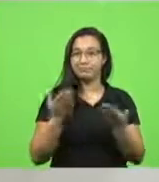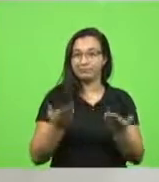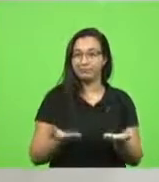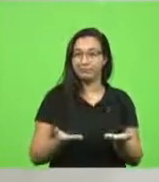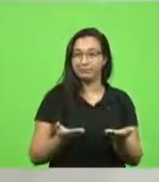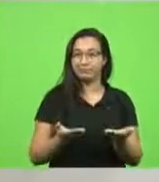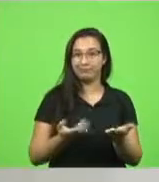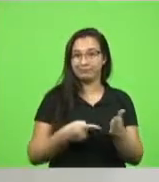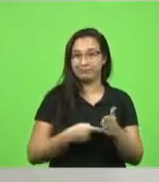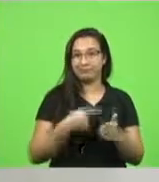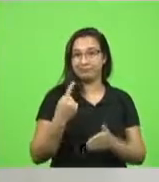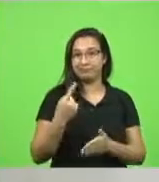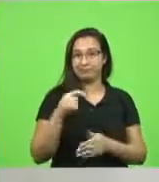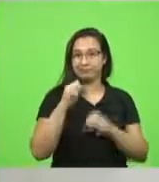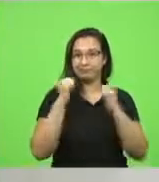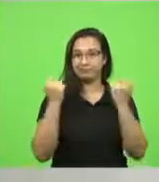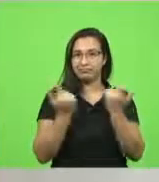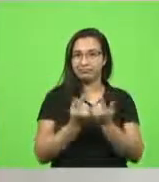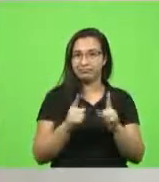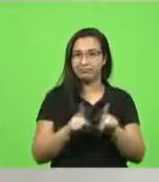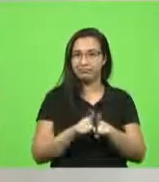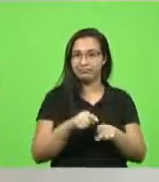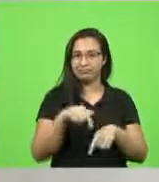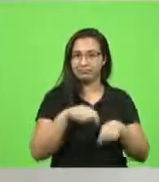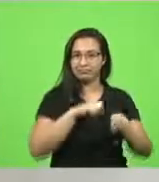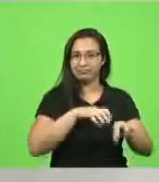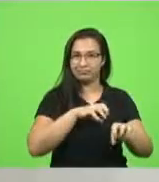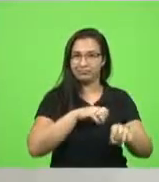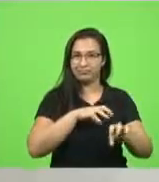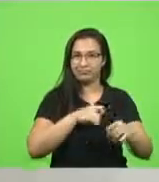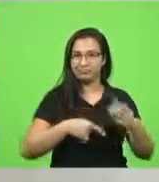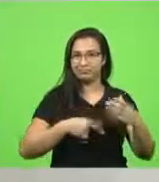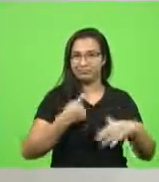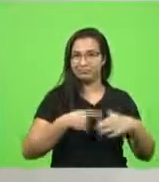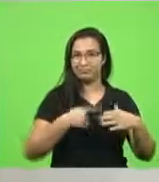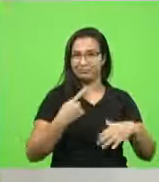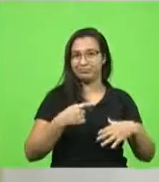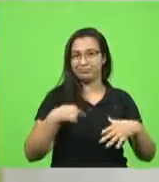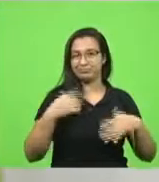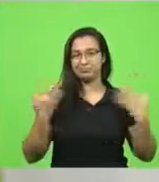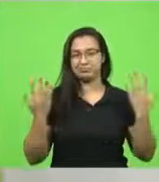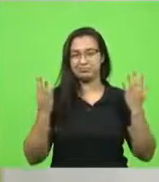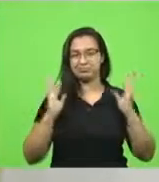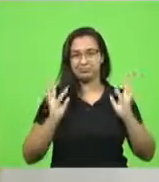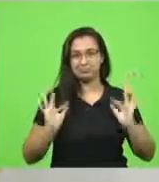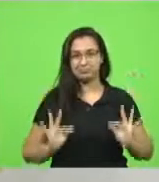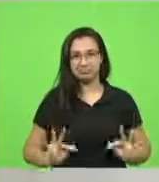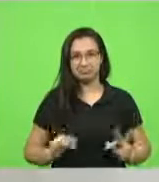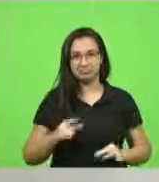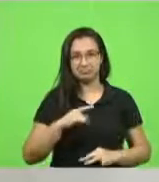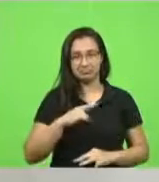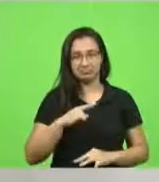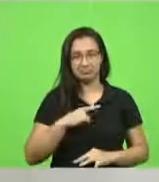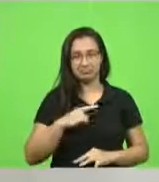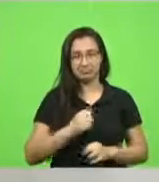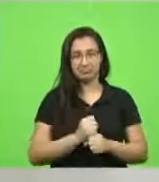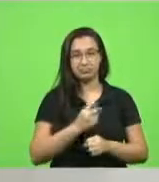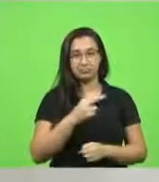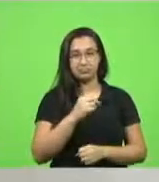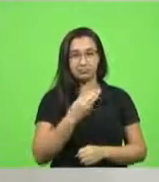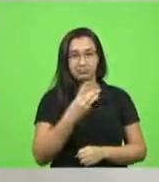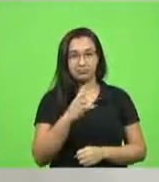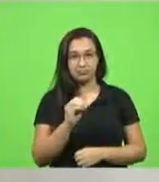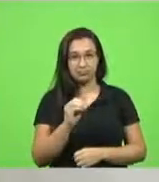Assembleia, a esta Comissão de Educação que eu presido. Então, estou muito feliz com isso. Ainda em 2020, na pandemia,